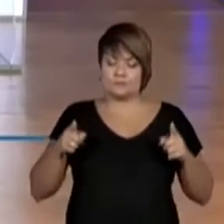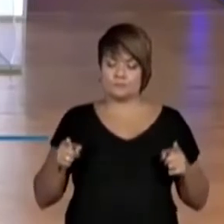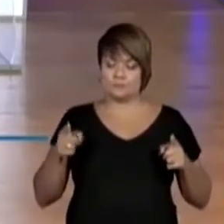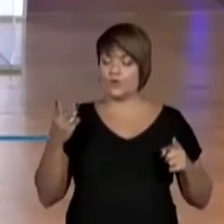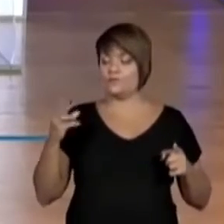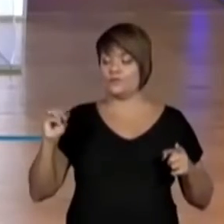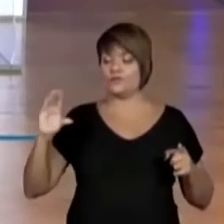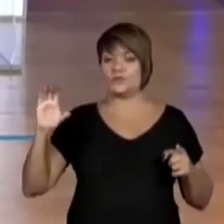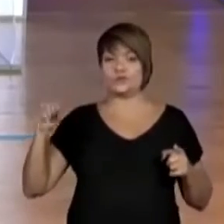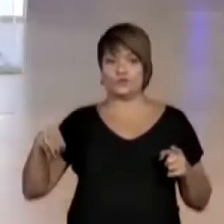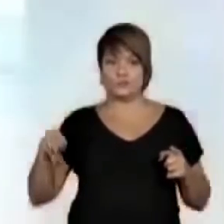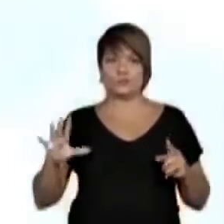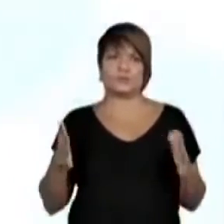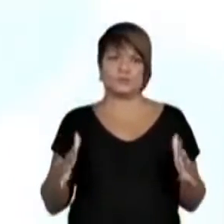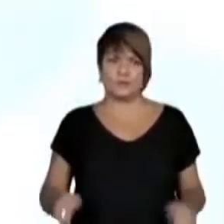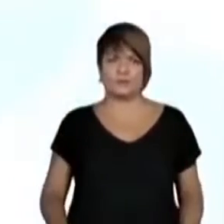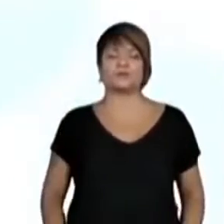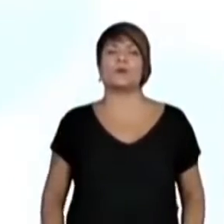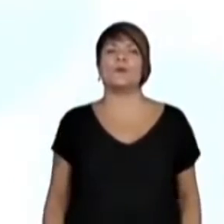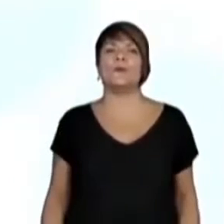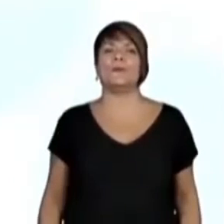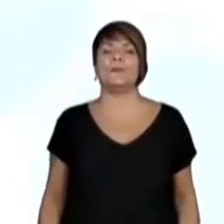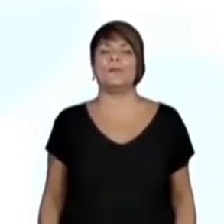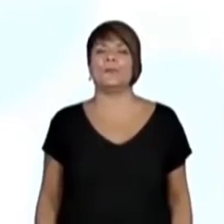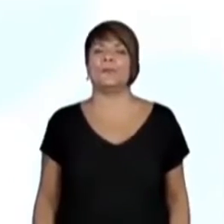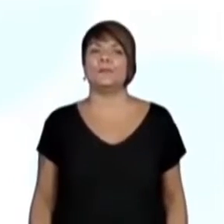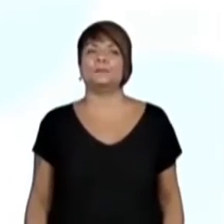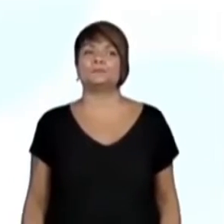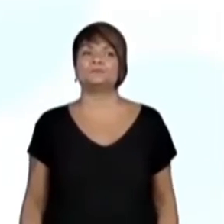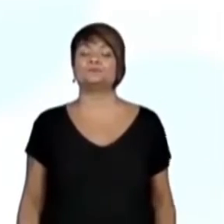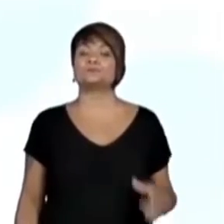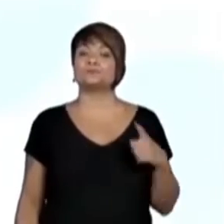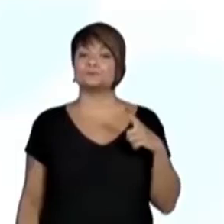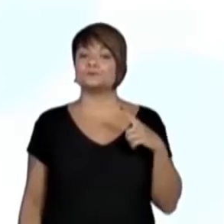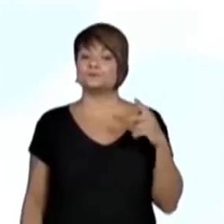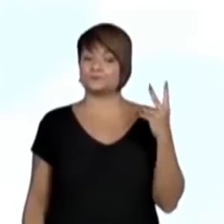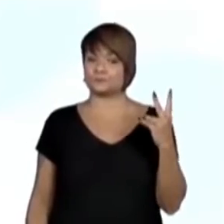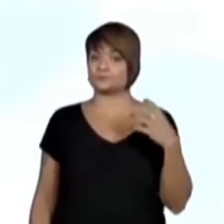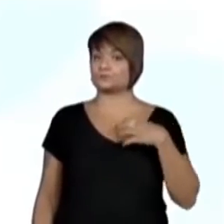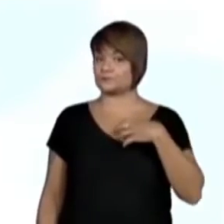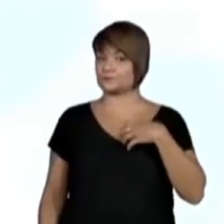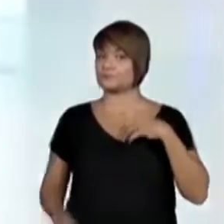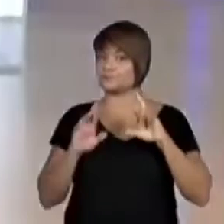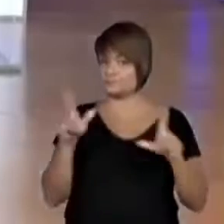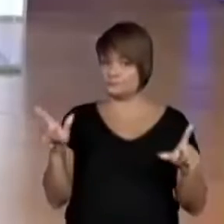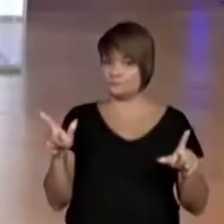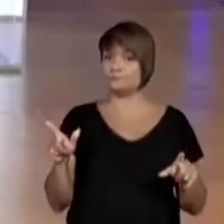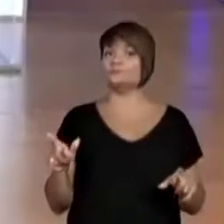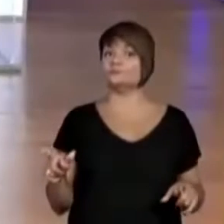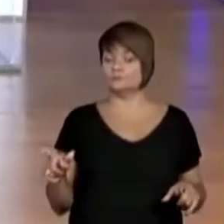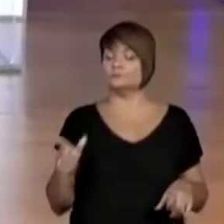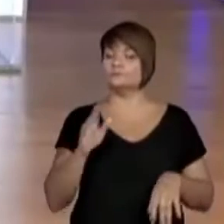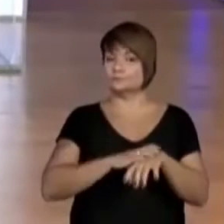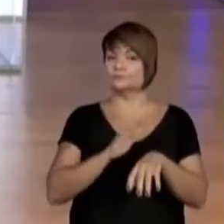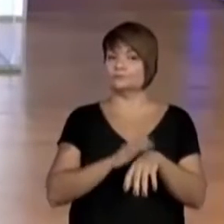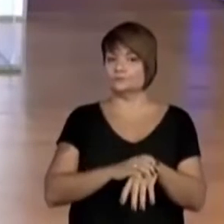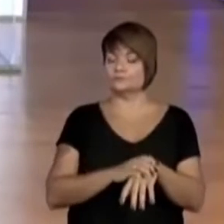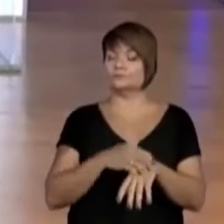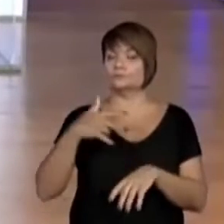de tecidos, né? Professor, a gente trouxe dois diferentes tipos para a gente fazer a biomi hoje.